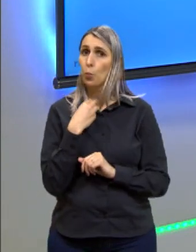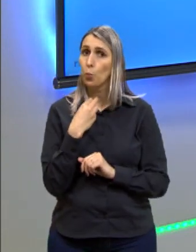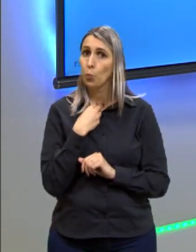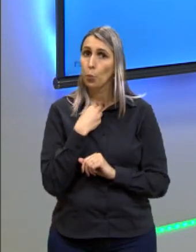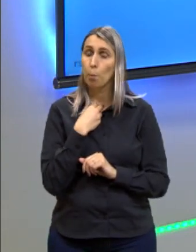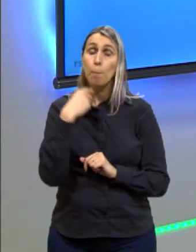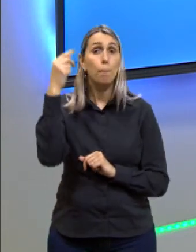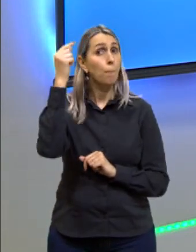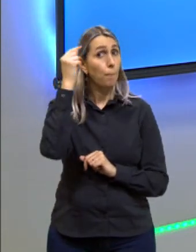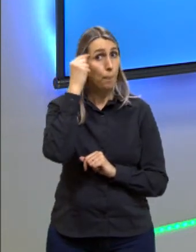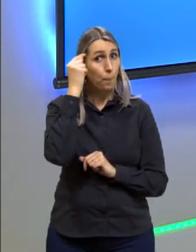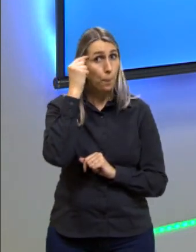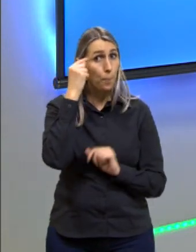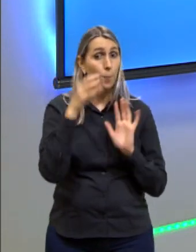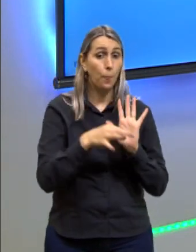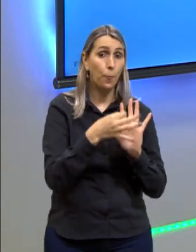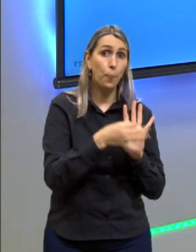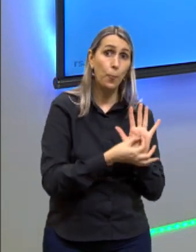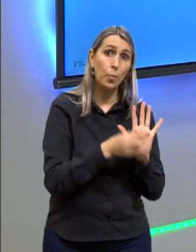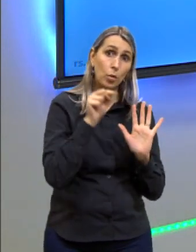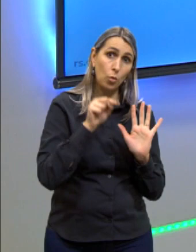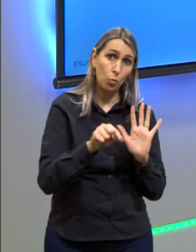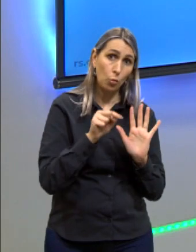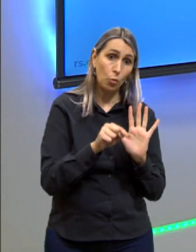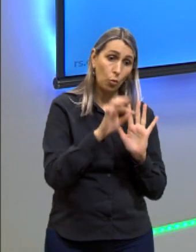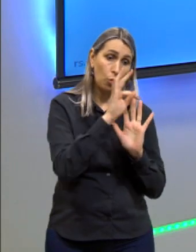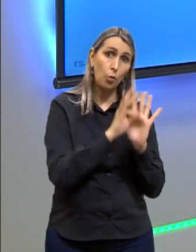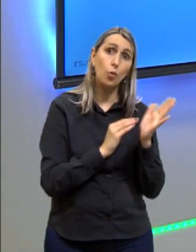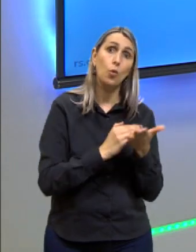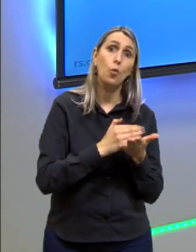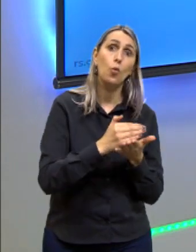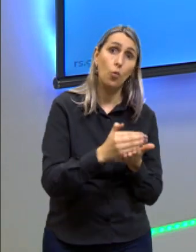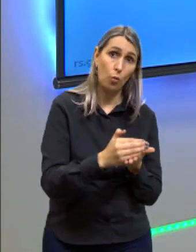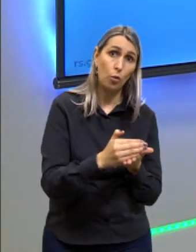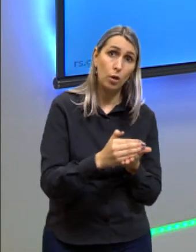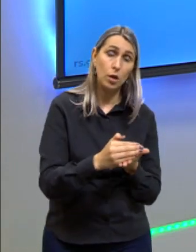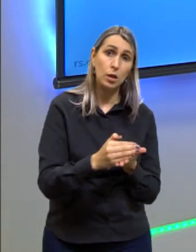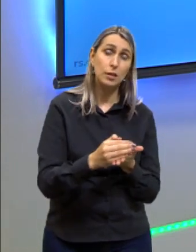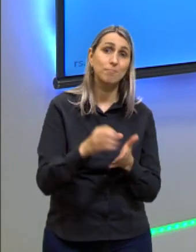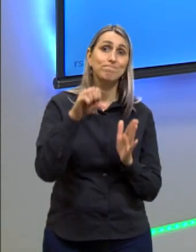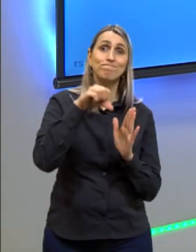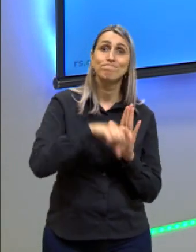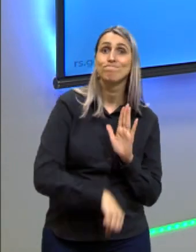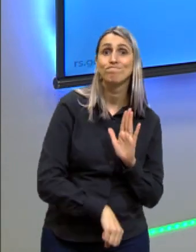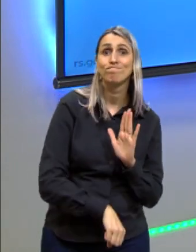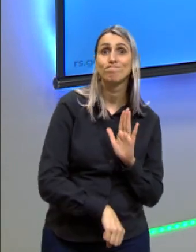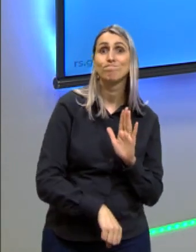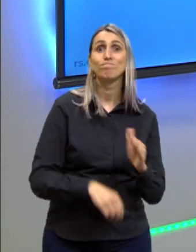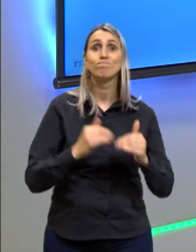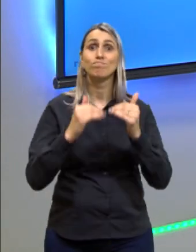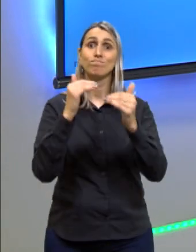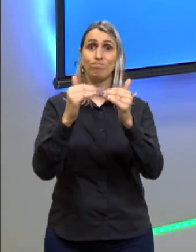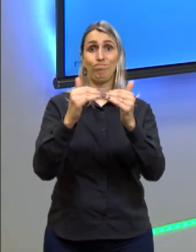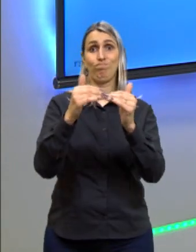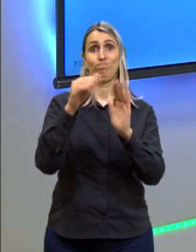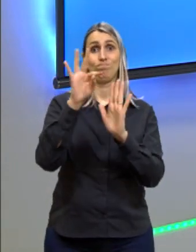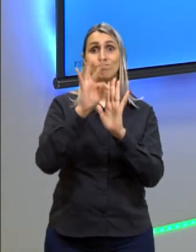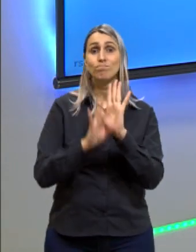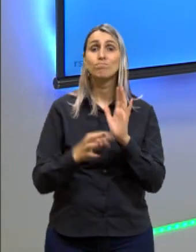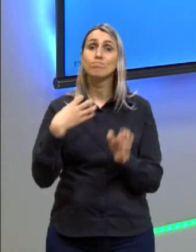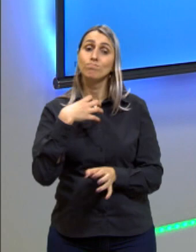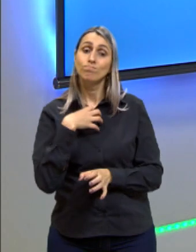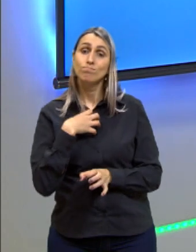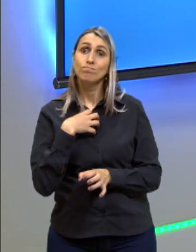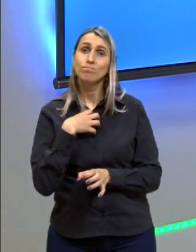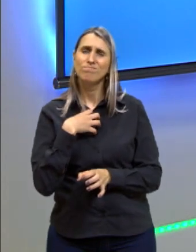pensar num argumento, para colocar na minha introdução, que prejudique o desenvolvimento do meu texto, no sentido